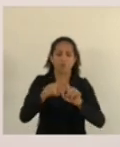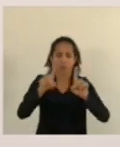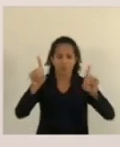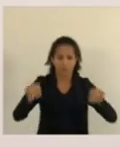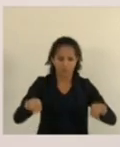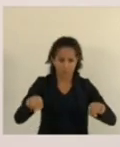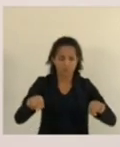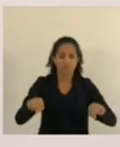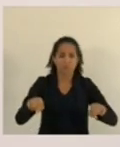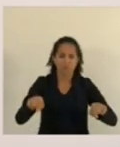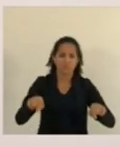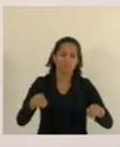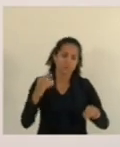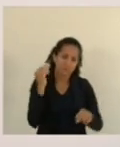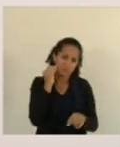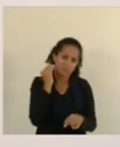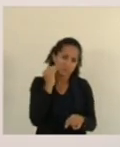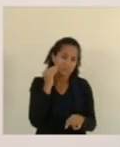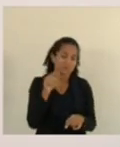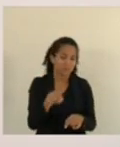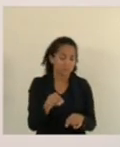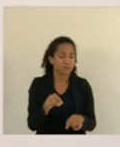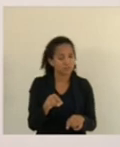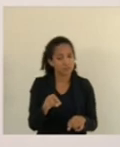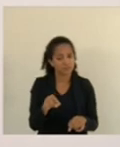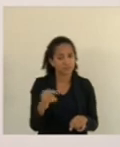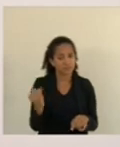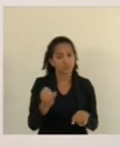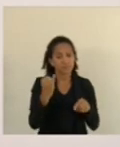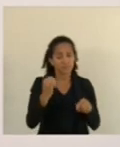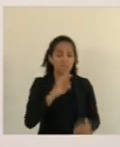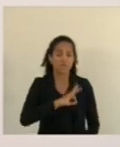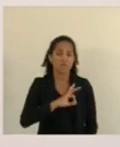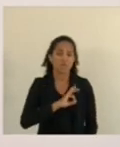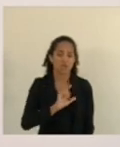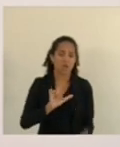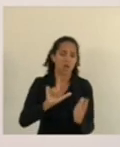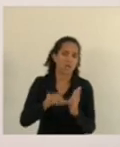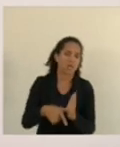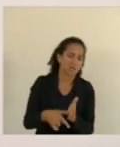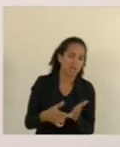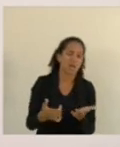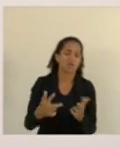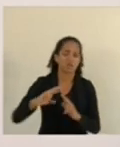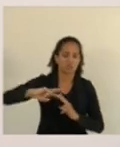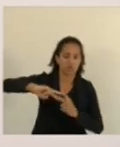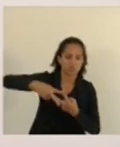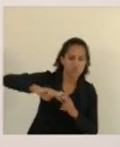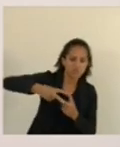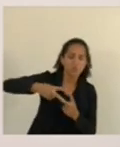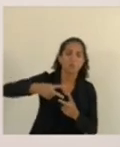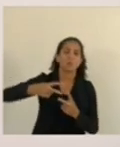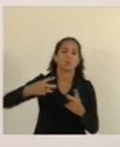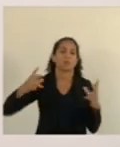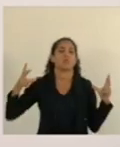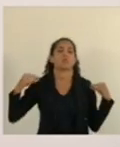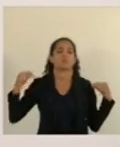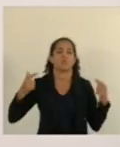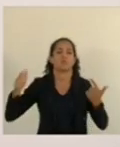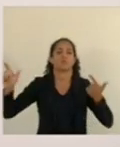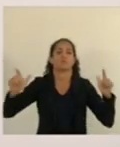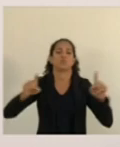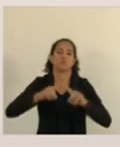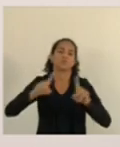ajude a resolver essa questão dos funcionários com salário atrasado trocadores motoristas e outros funcionários da empresa